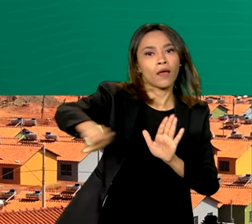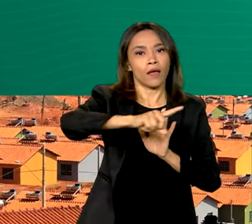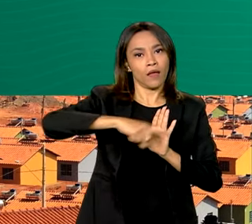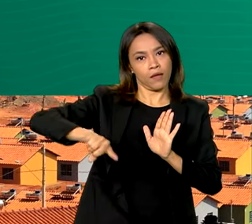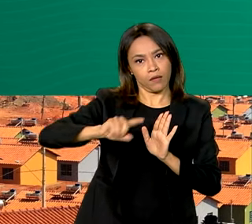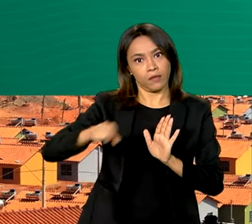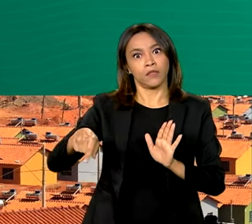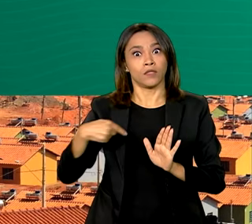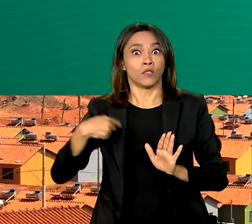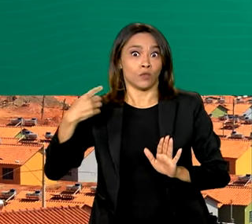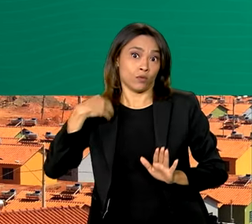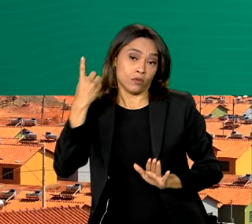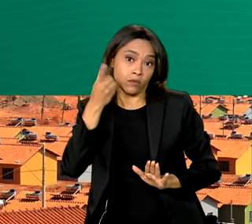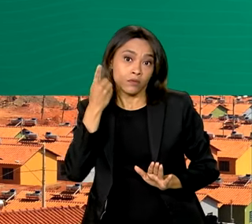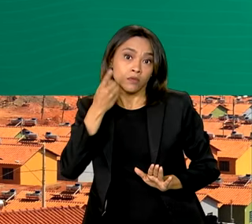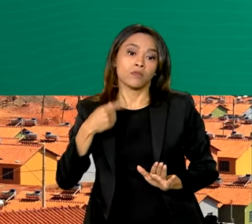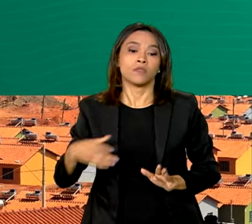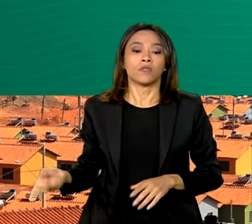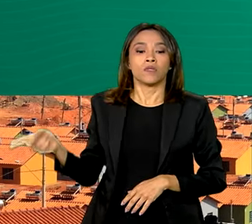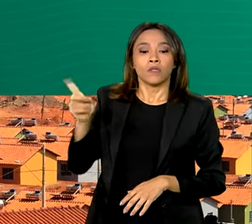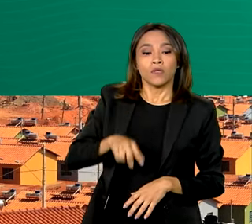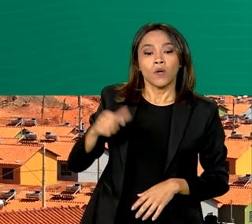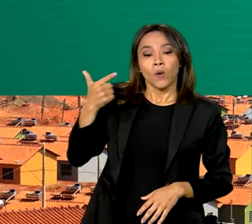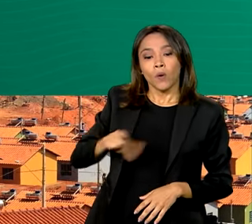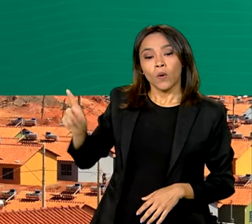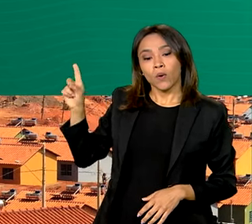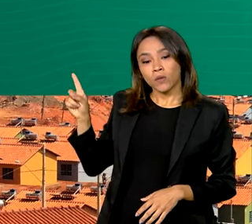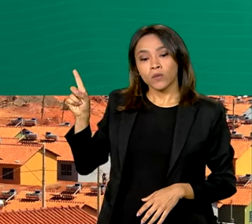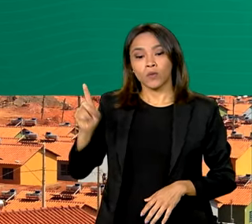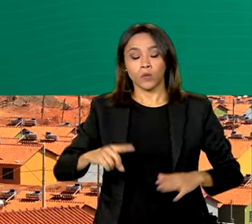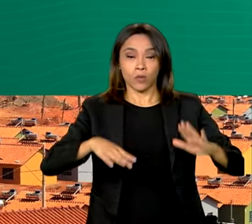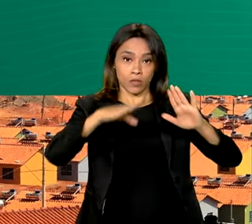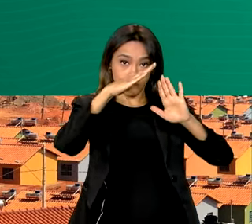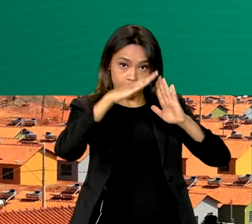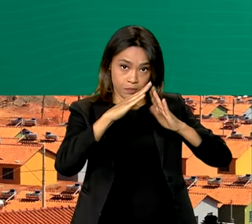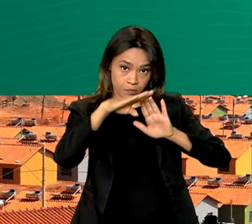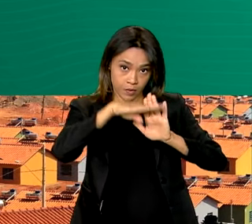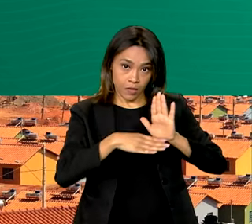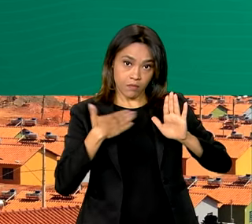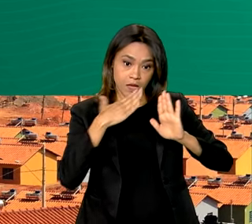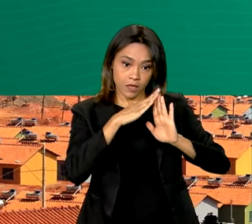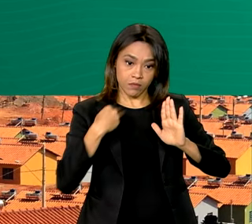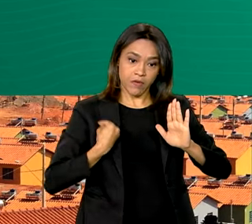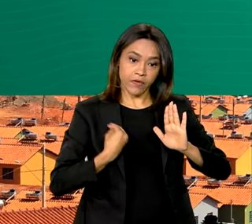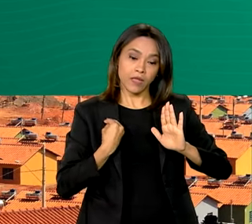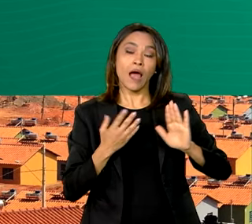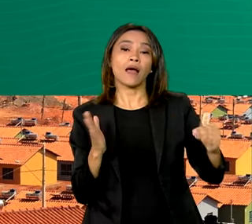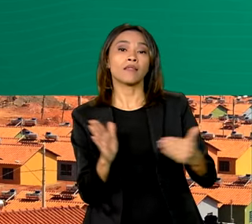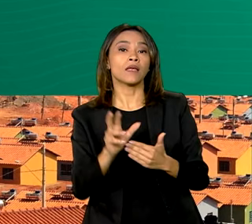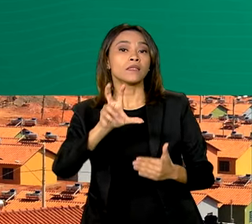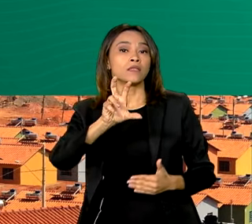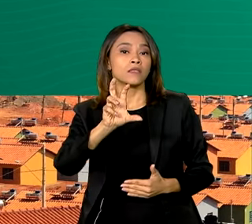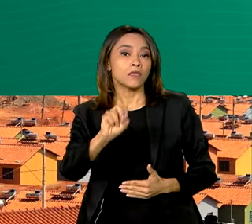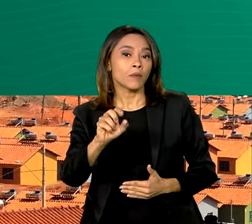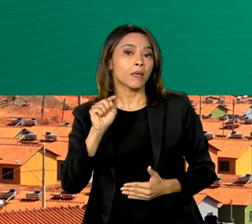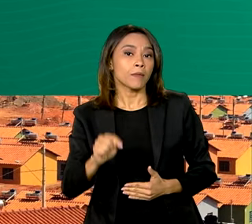municípios, extensão de projetos do Minha Casa Minha Vida para cidades com até 50 mil habitantes,